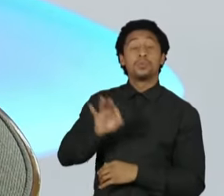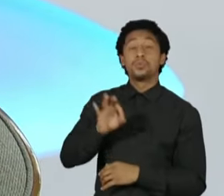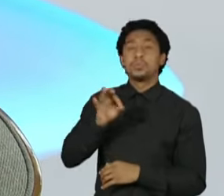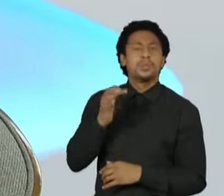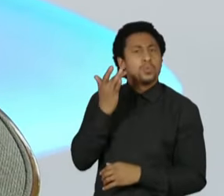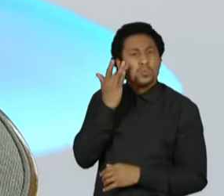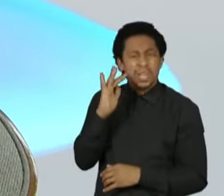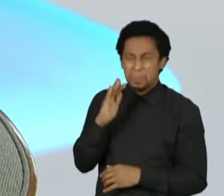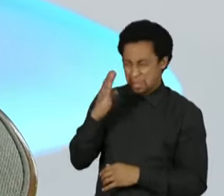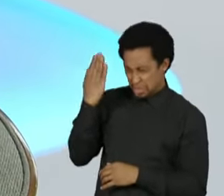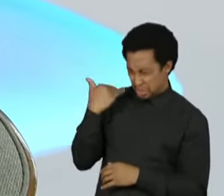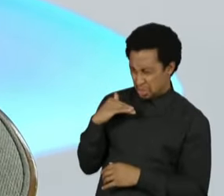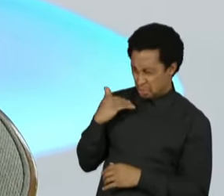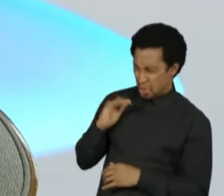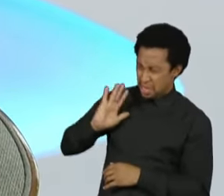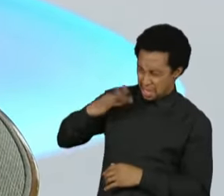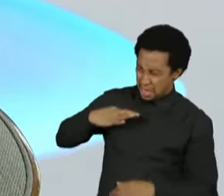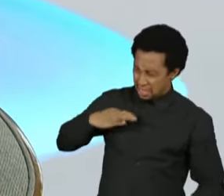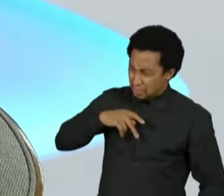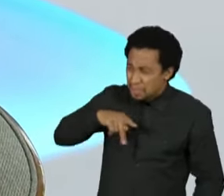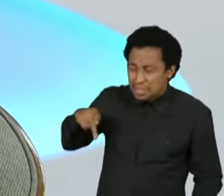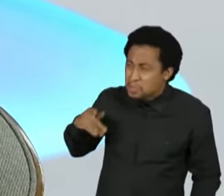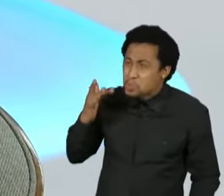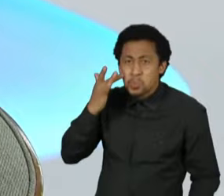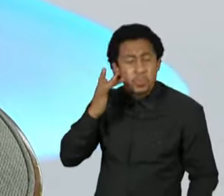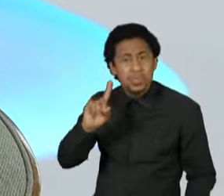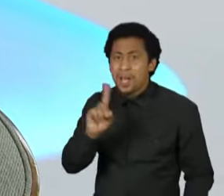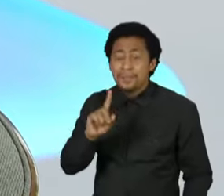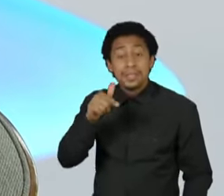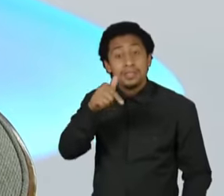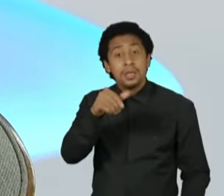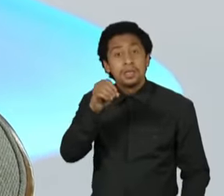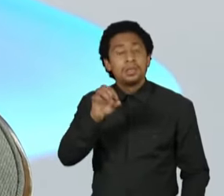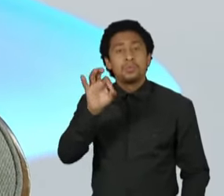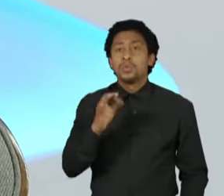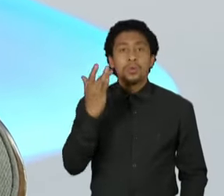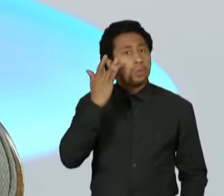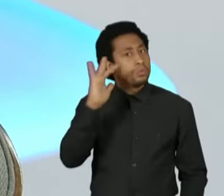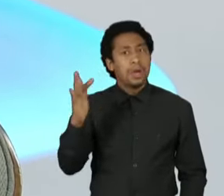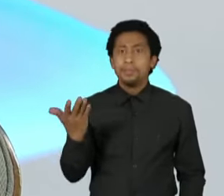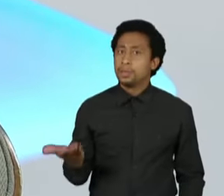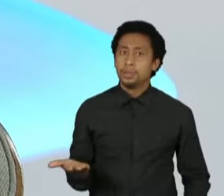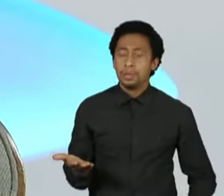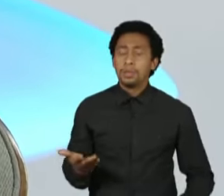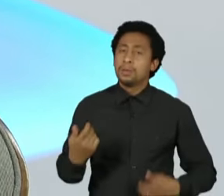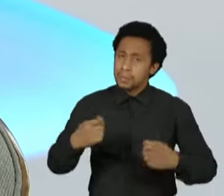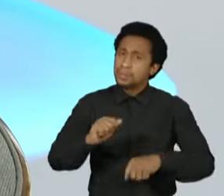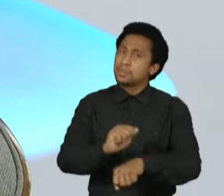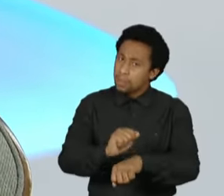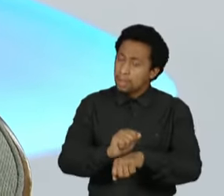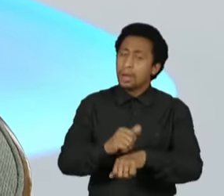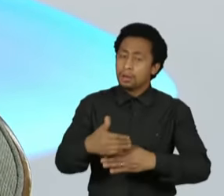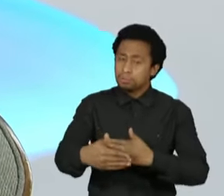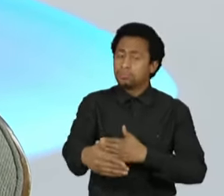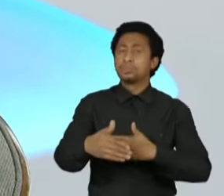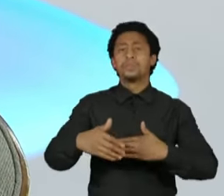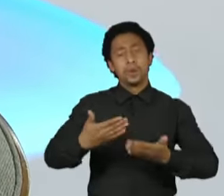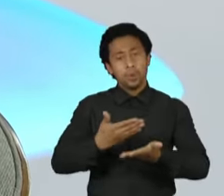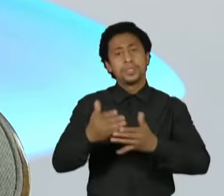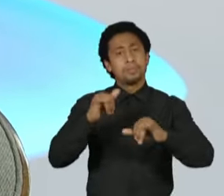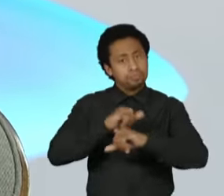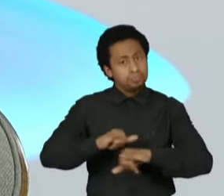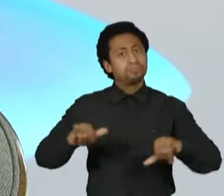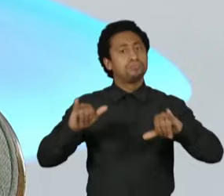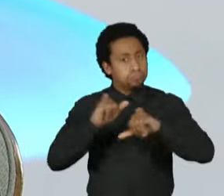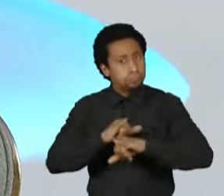candidata. Outra que está um pouco menos. Agora é a hora da campanha, vamos dar o tempo ao tempo. Nós temos quase dois meses antes. Nós estamos falando